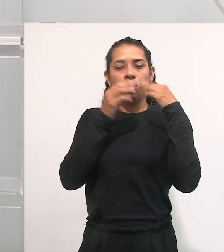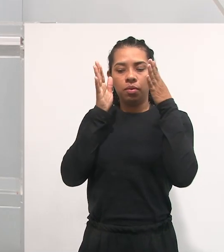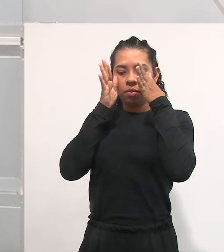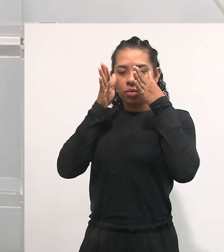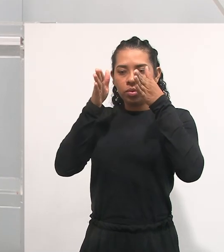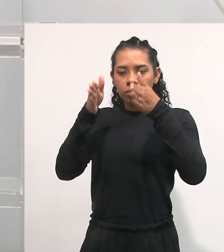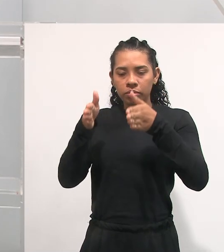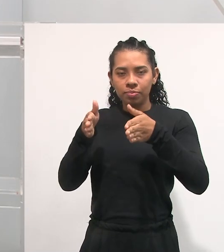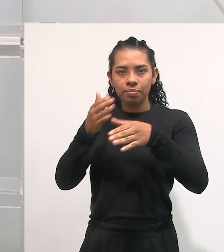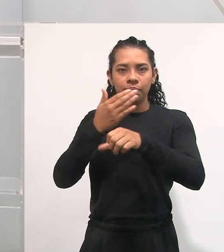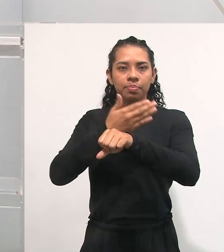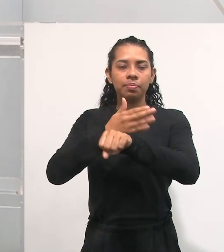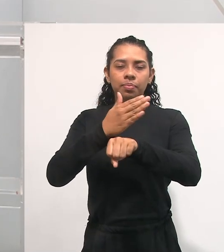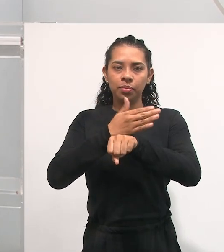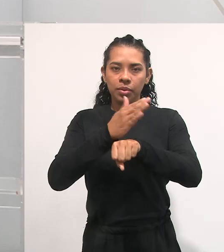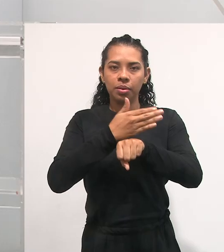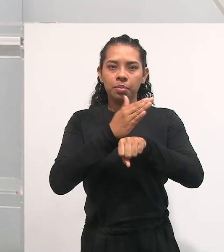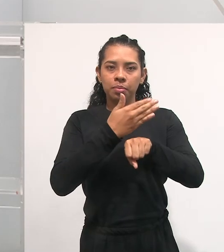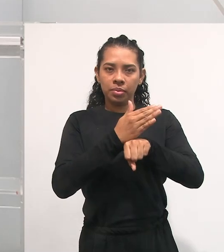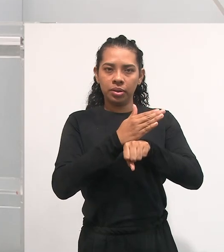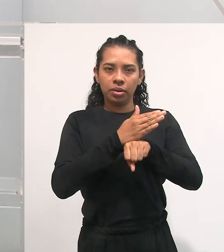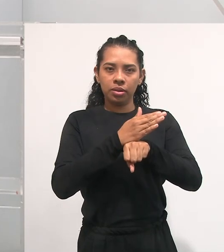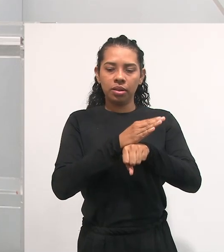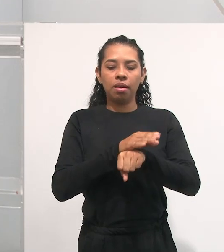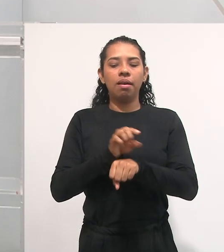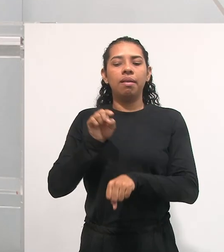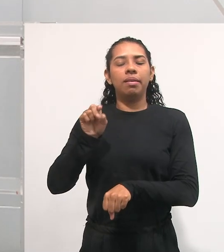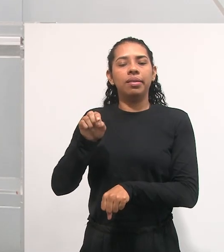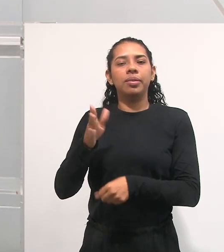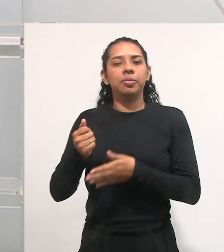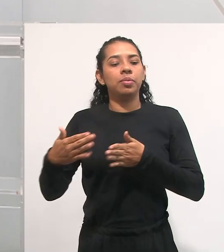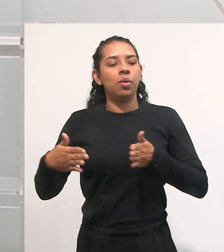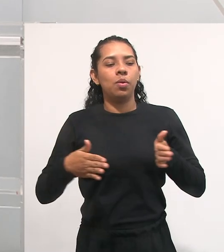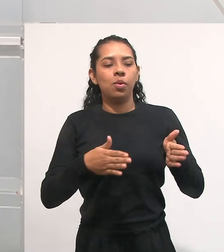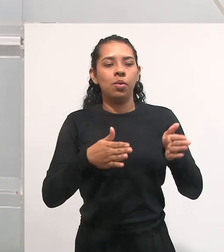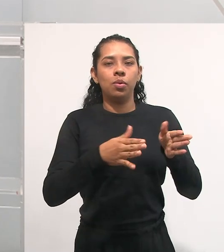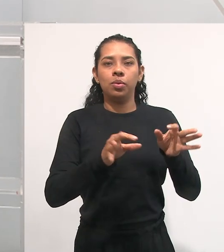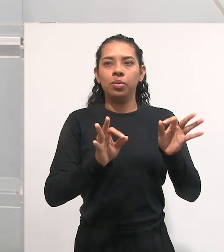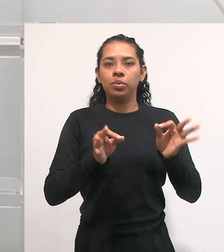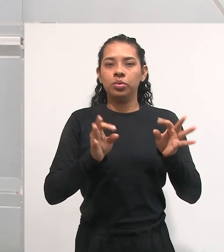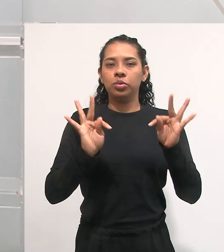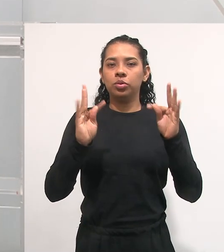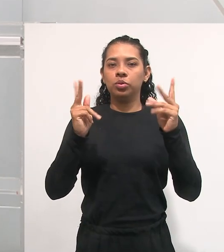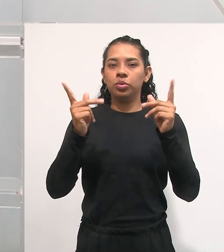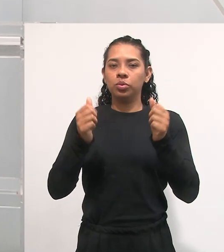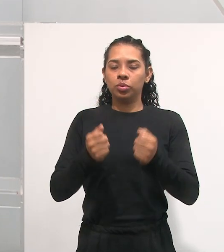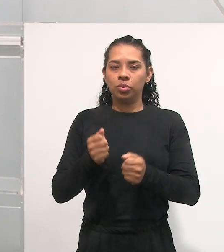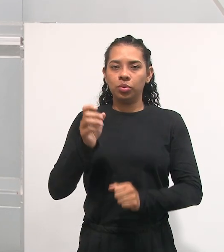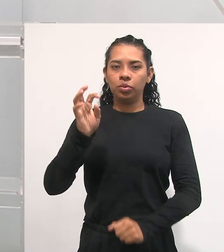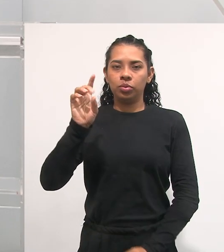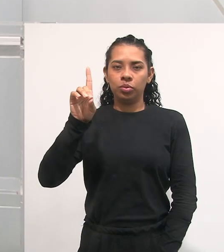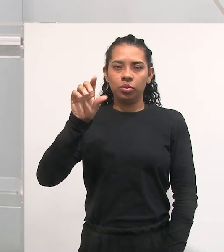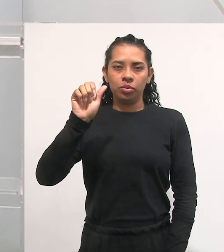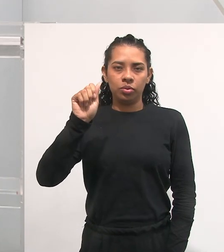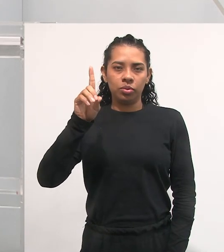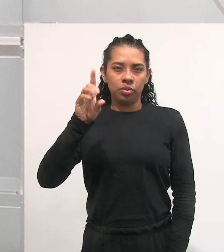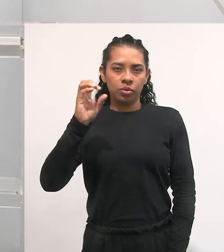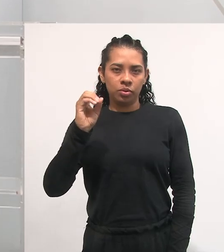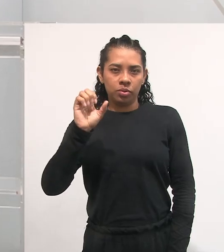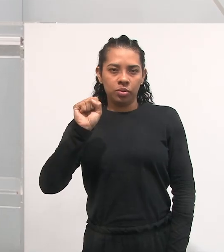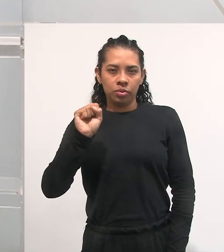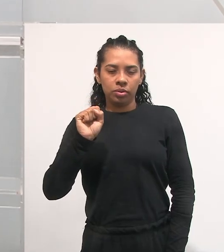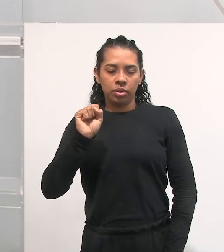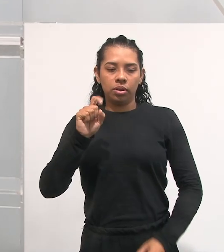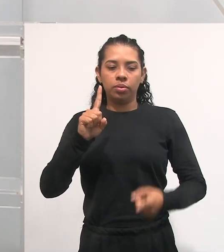você olhar para a prática e traçar um caminho a partir desses dados, e não só como